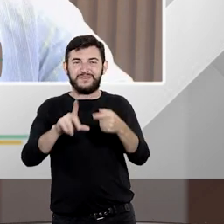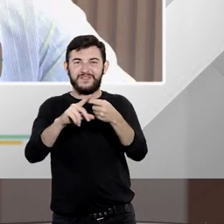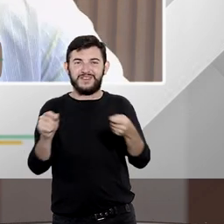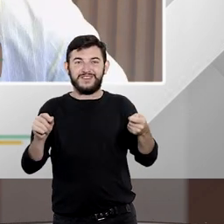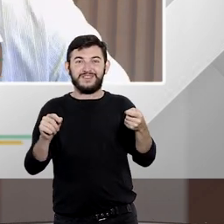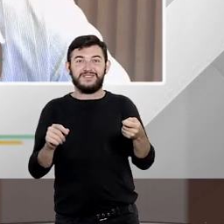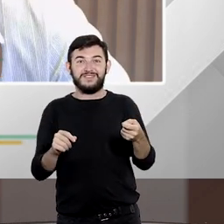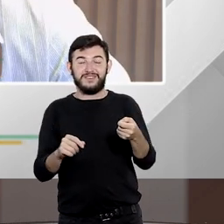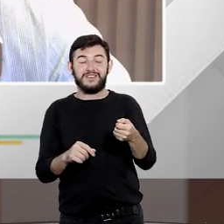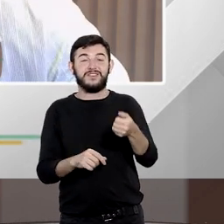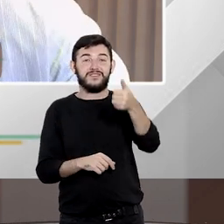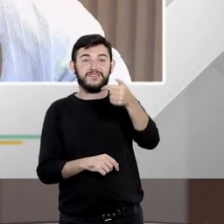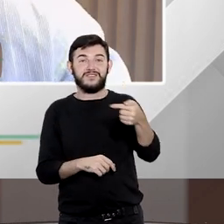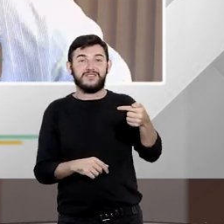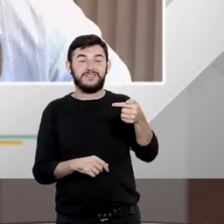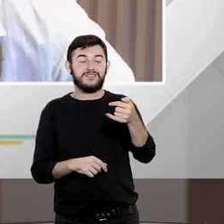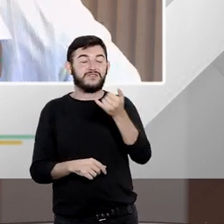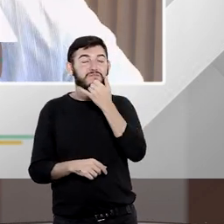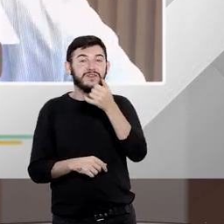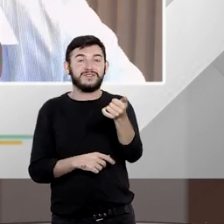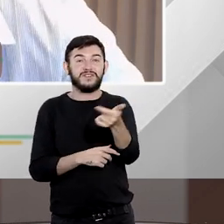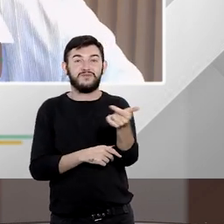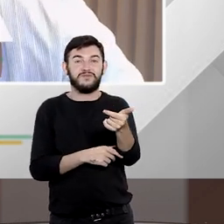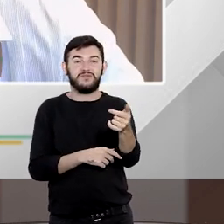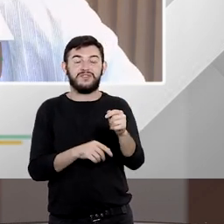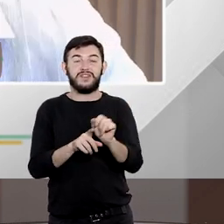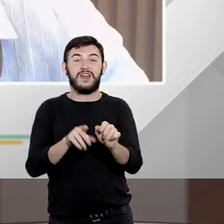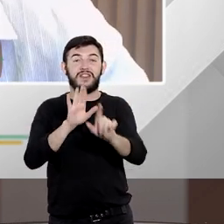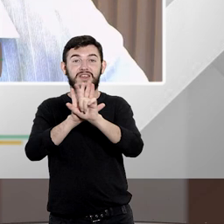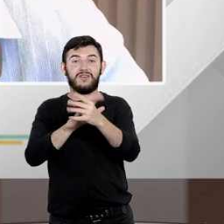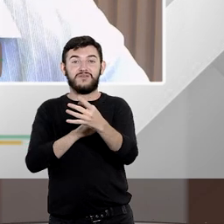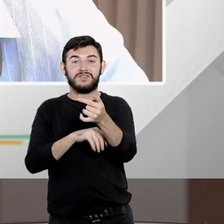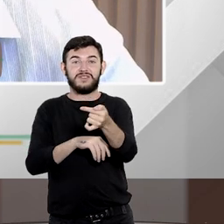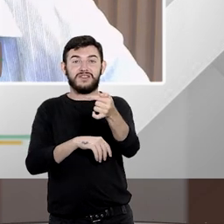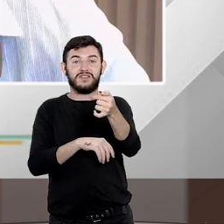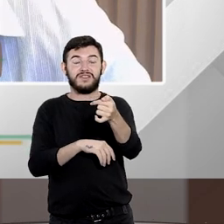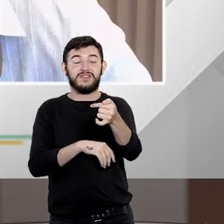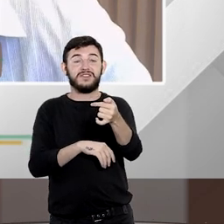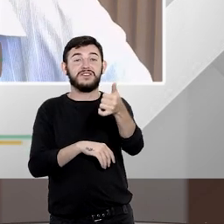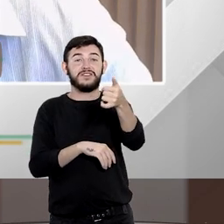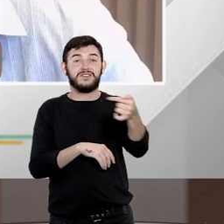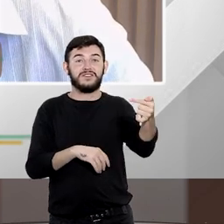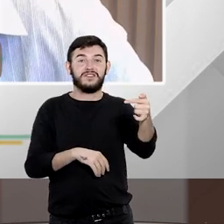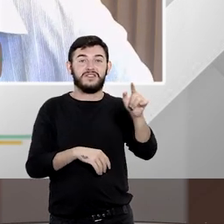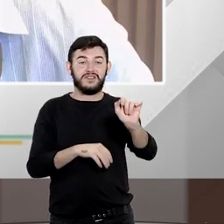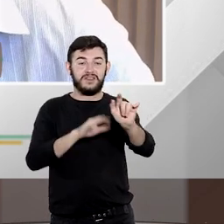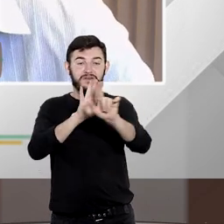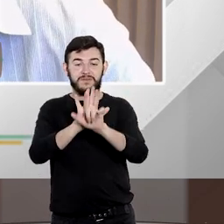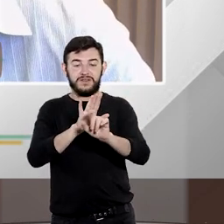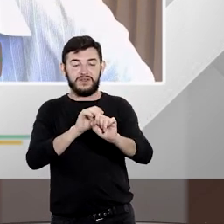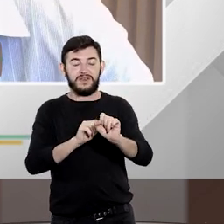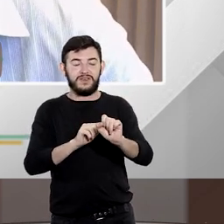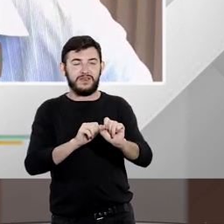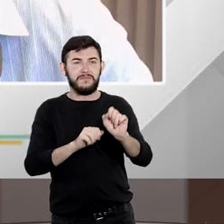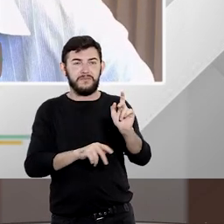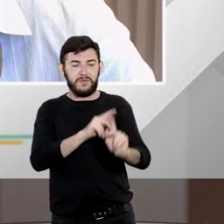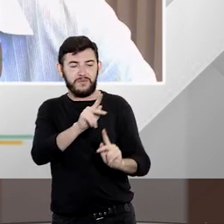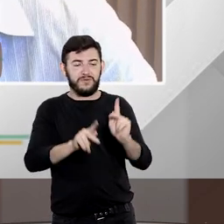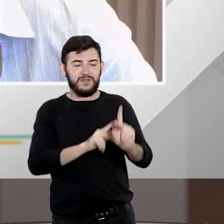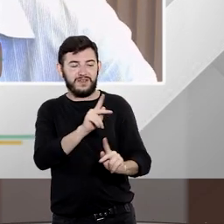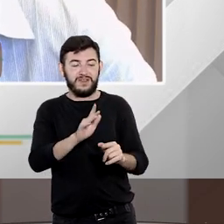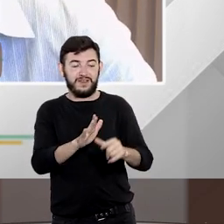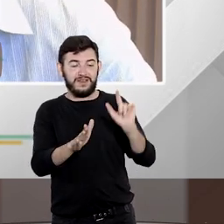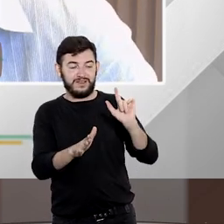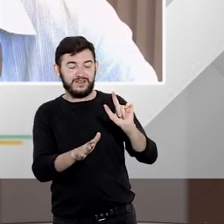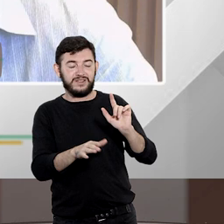4717 da lei que regulamenta a ação popular que é uma lei anterior à nossa construção que é uma lei ainda que foi editada